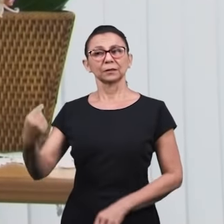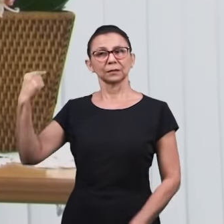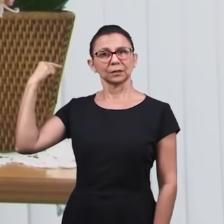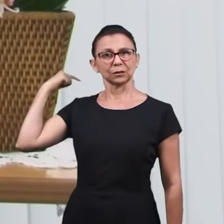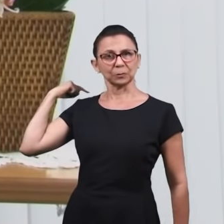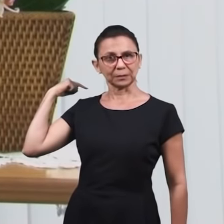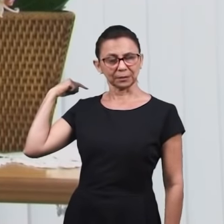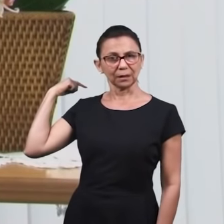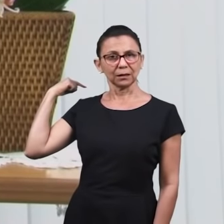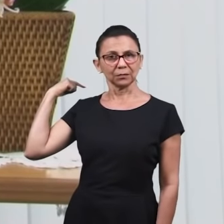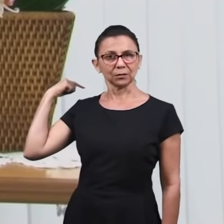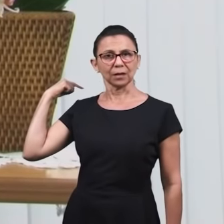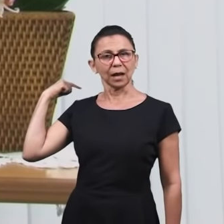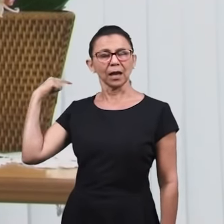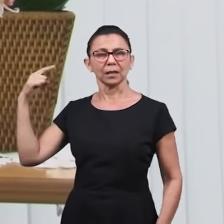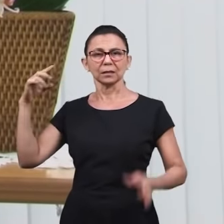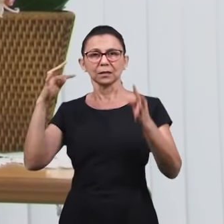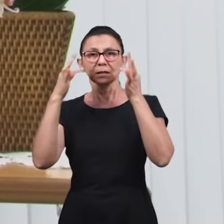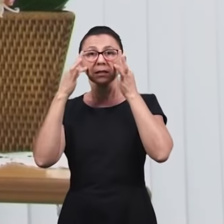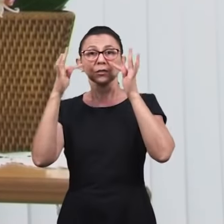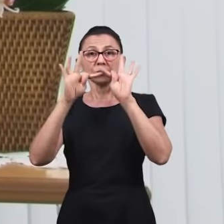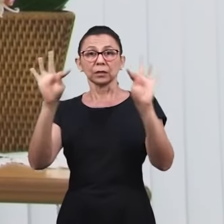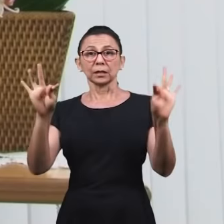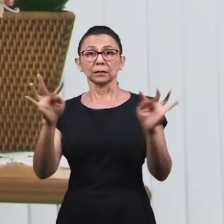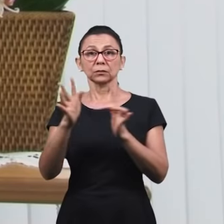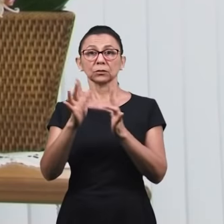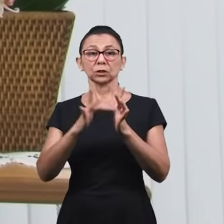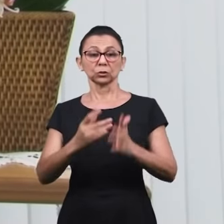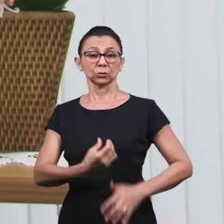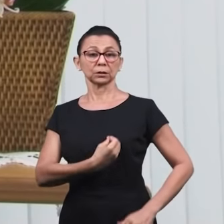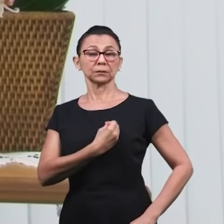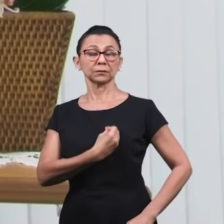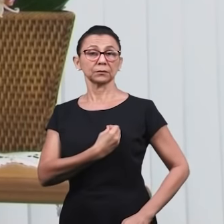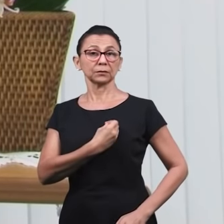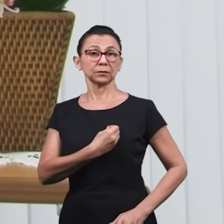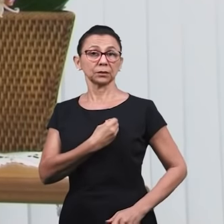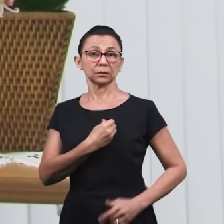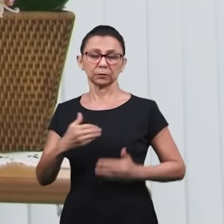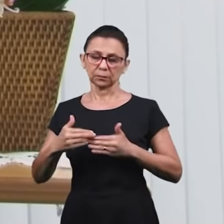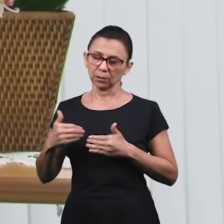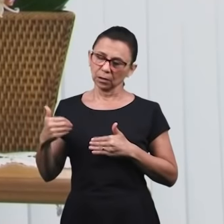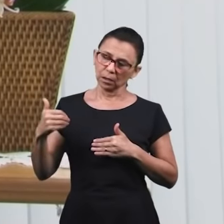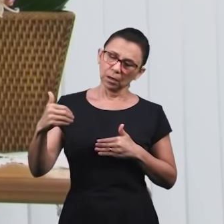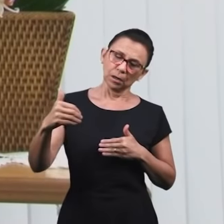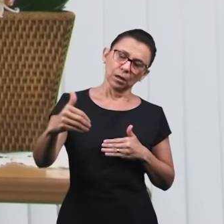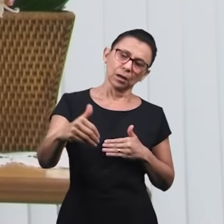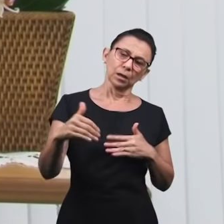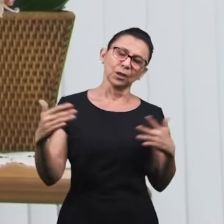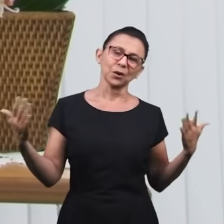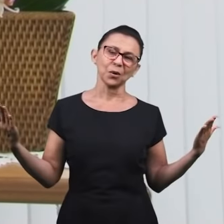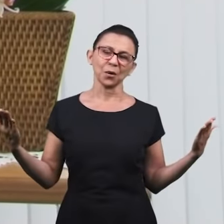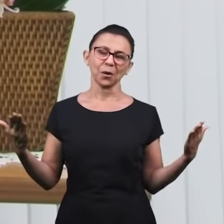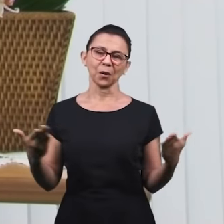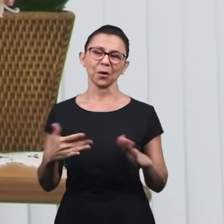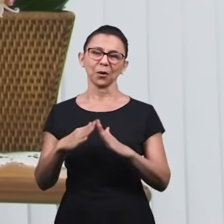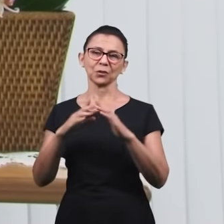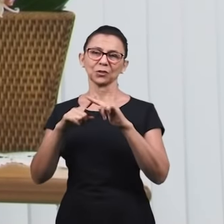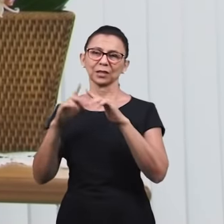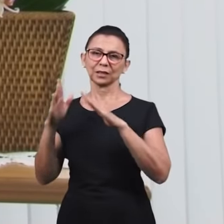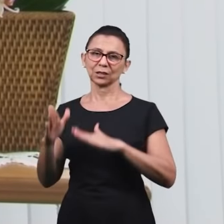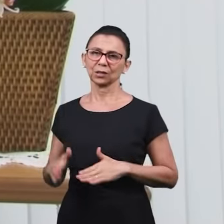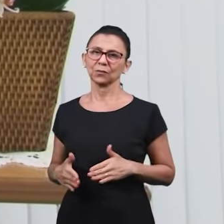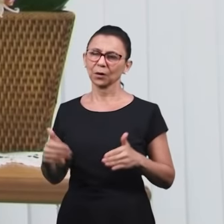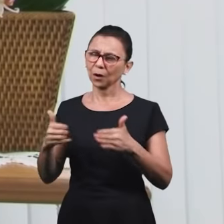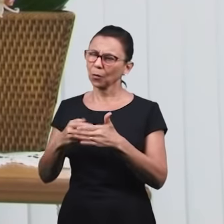o nome do Senhor. Naqueles dias a igreja entrava no mundo para levar essa mensagem, e nestes dias, ou seja, hoje, a igreja está